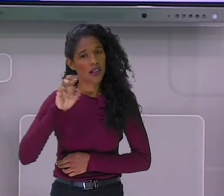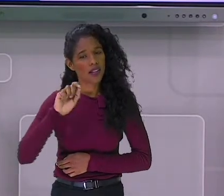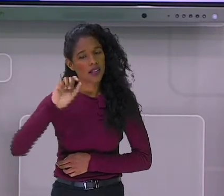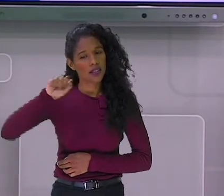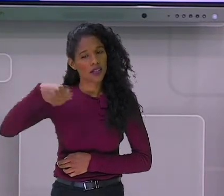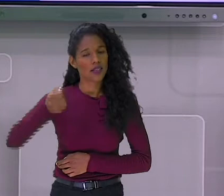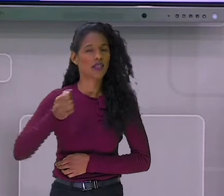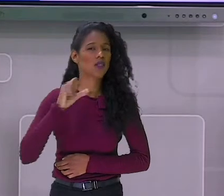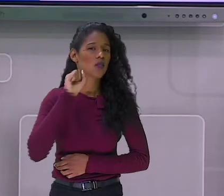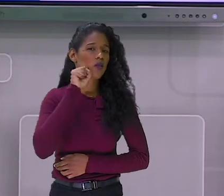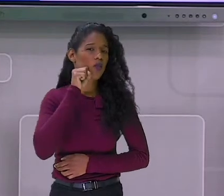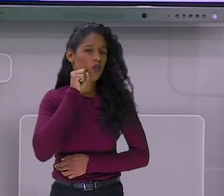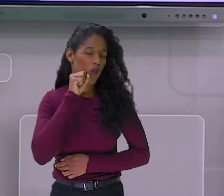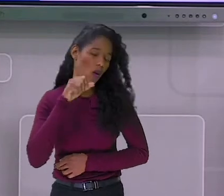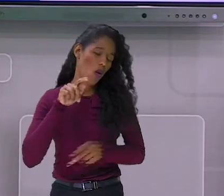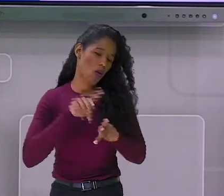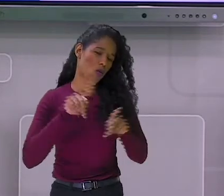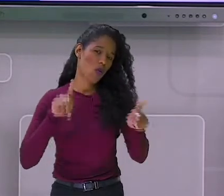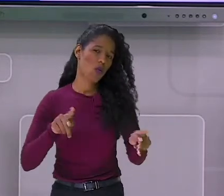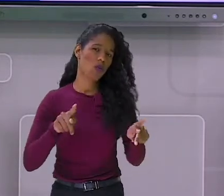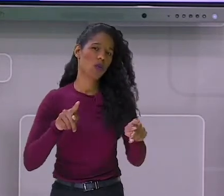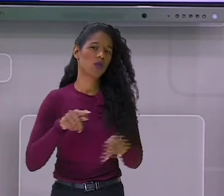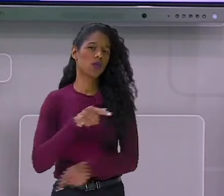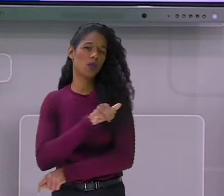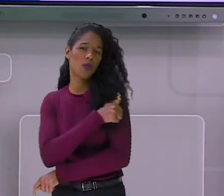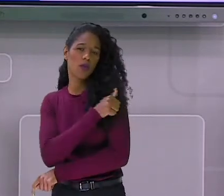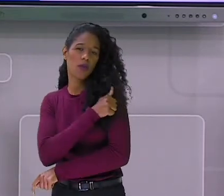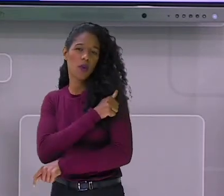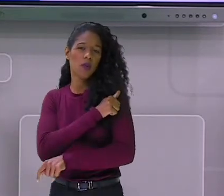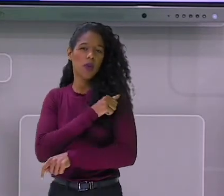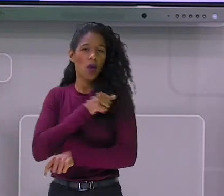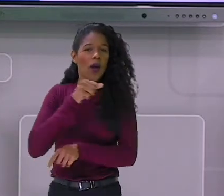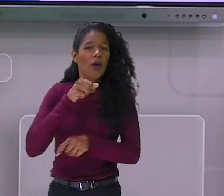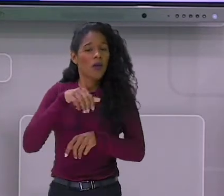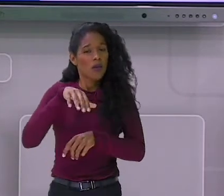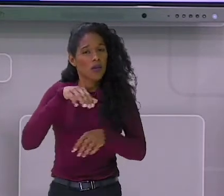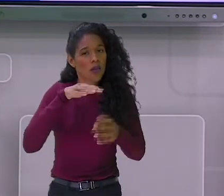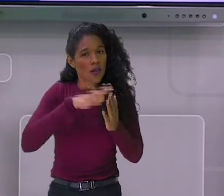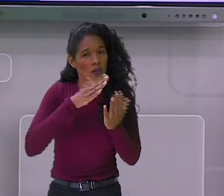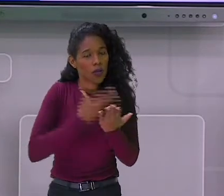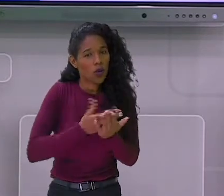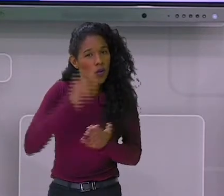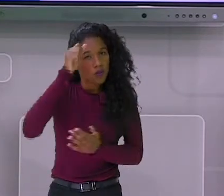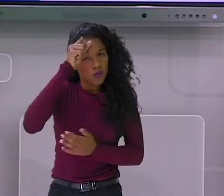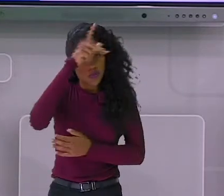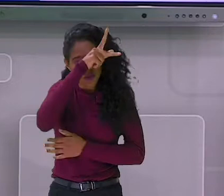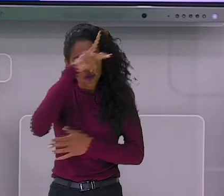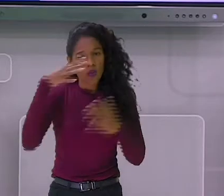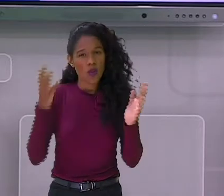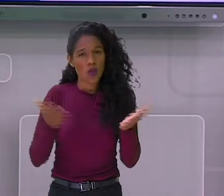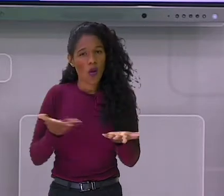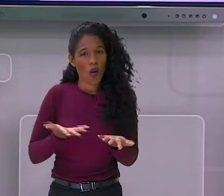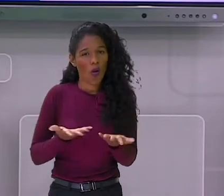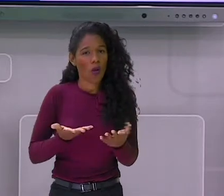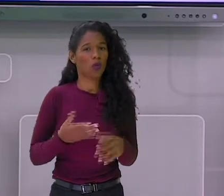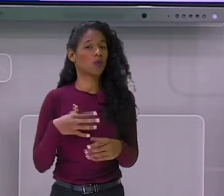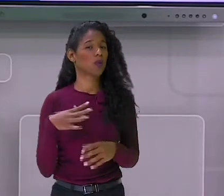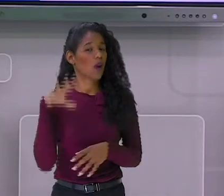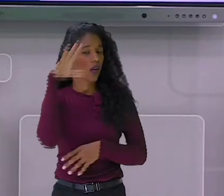da Rede Municipal de Educação de Governador Valadares. Hoje estaremos trabalhando componente curricular